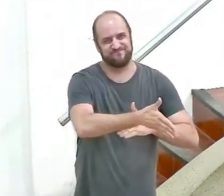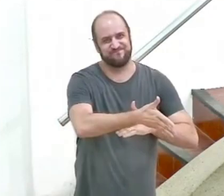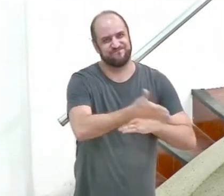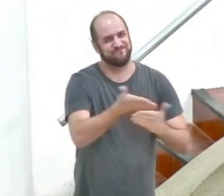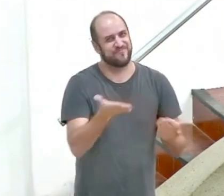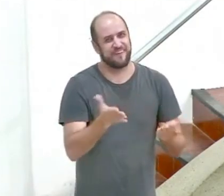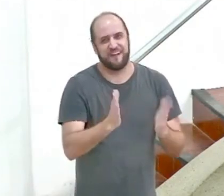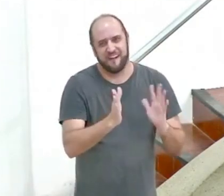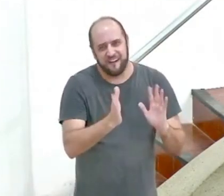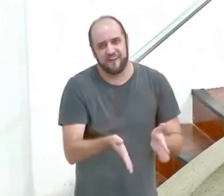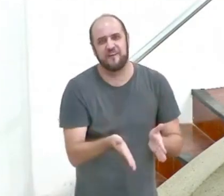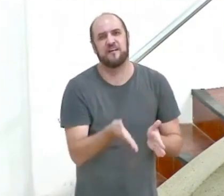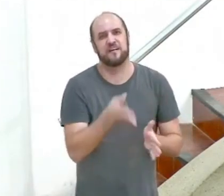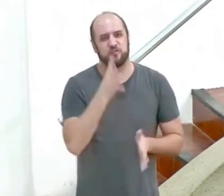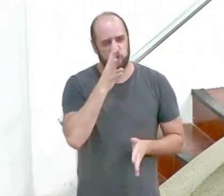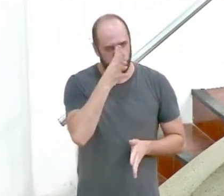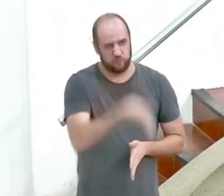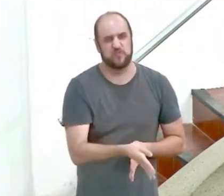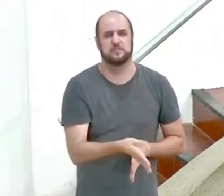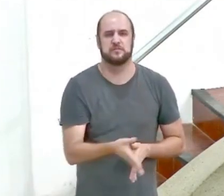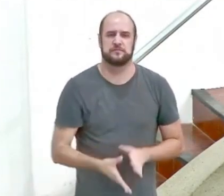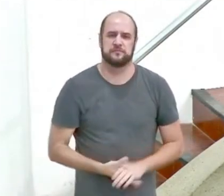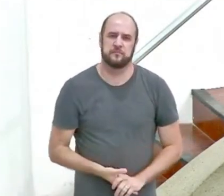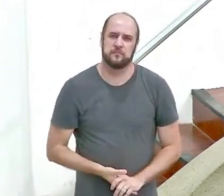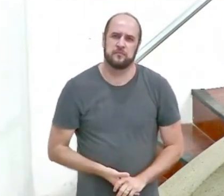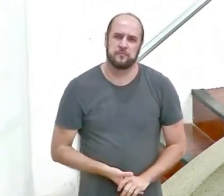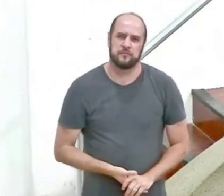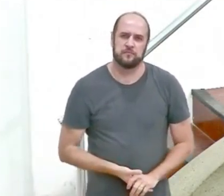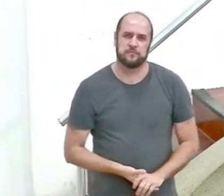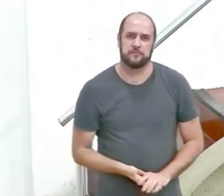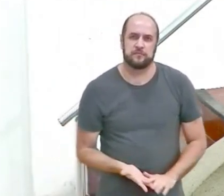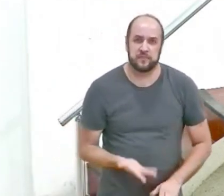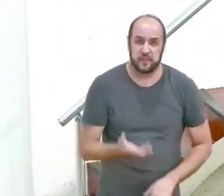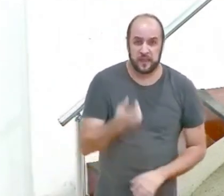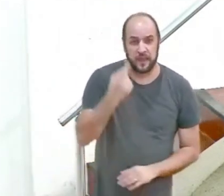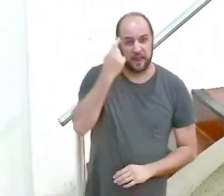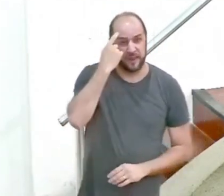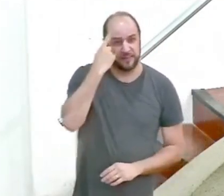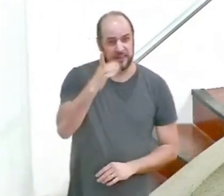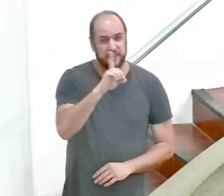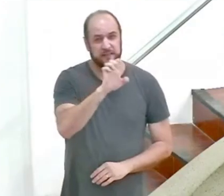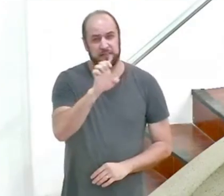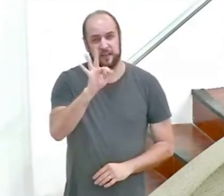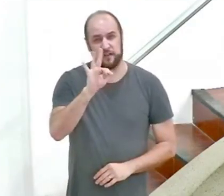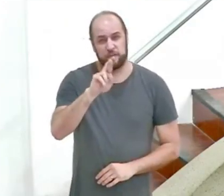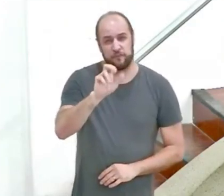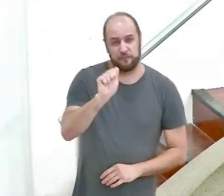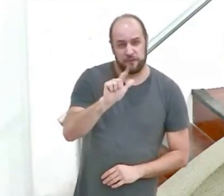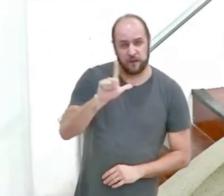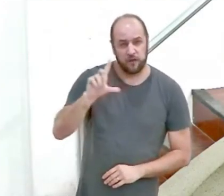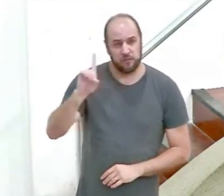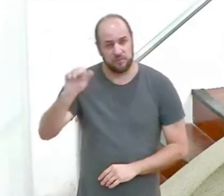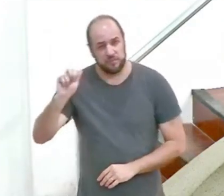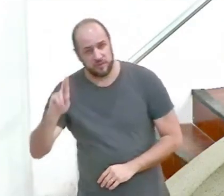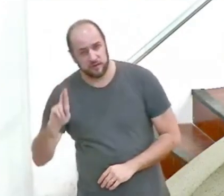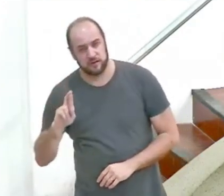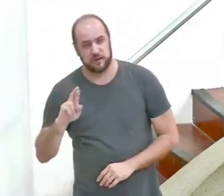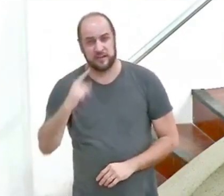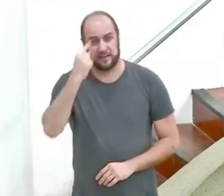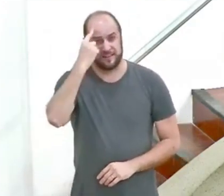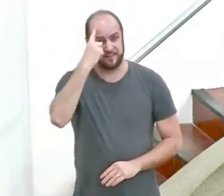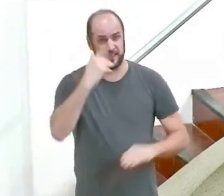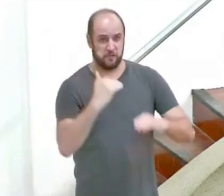se torna um motivo de ofensa para o seu irmão. Defraudar é a tradução de um verbo que significa tomar vantagem sobre alguém